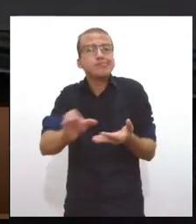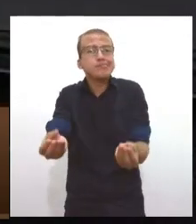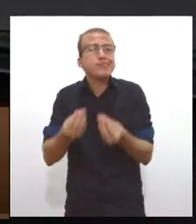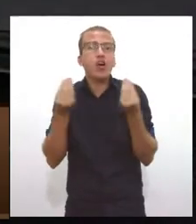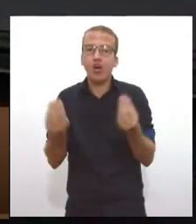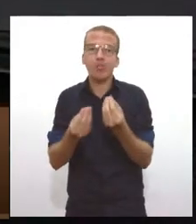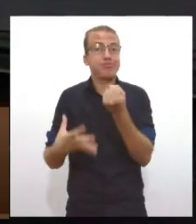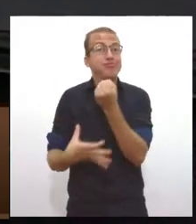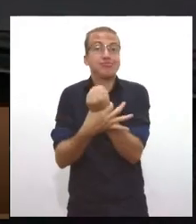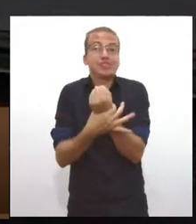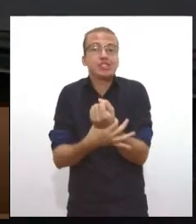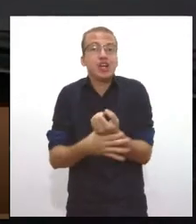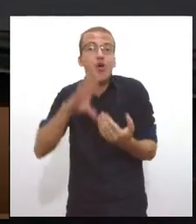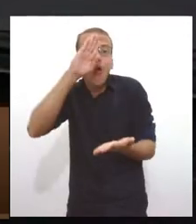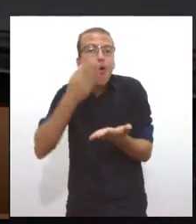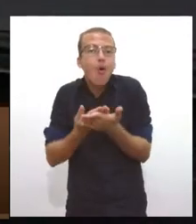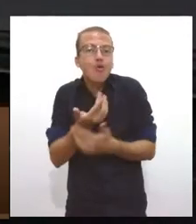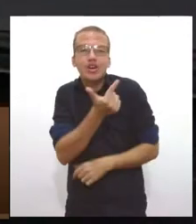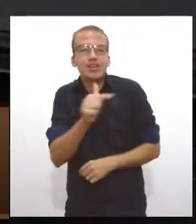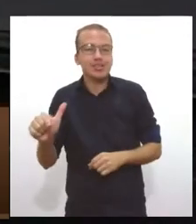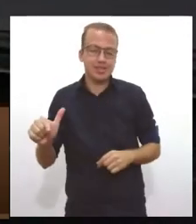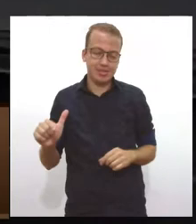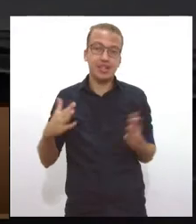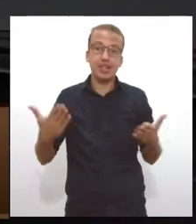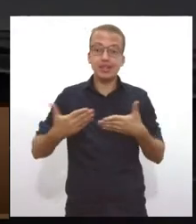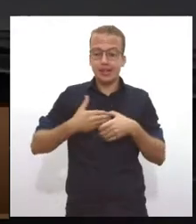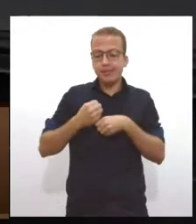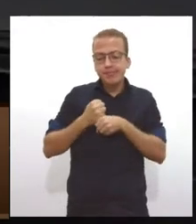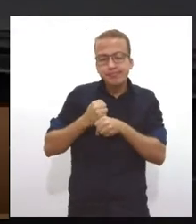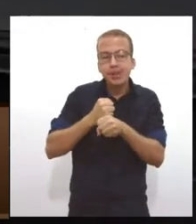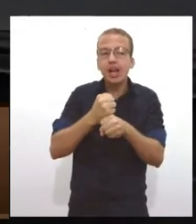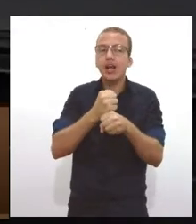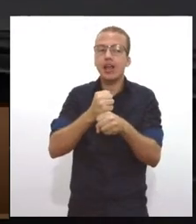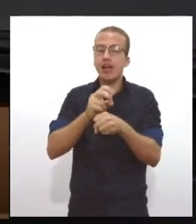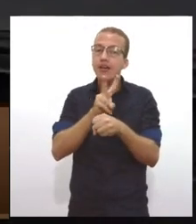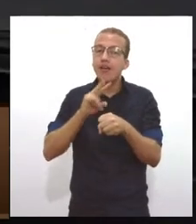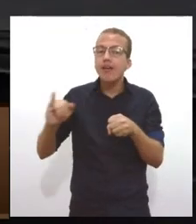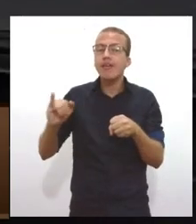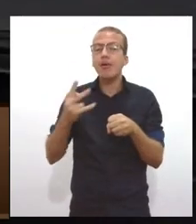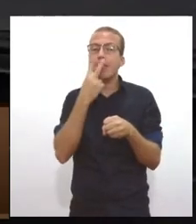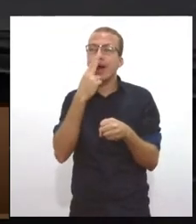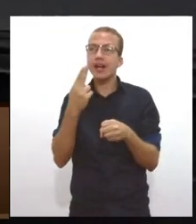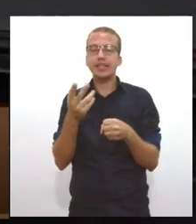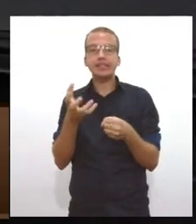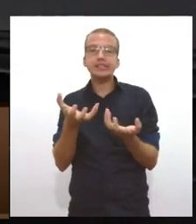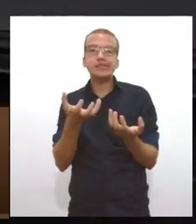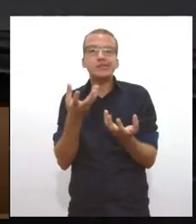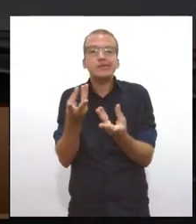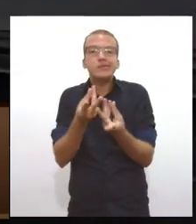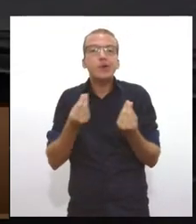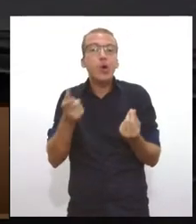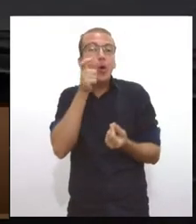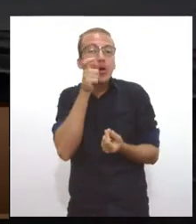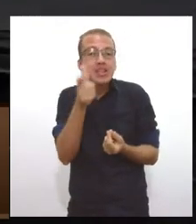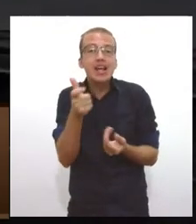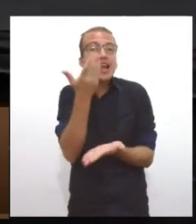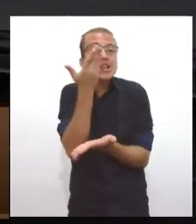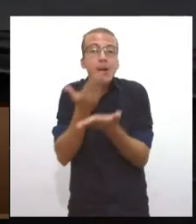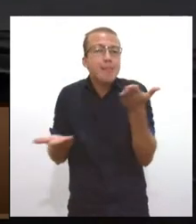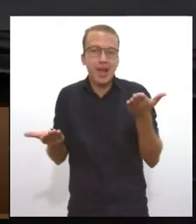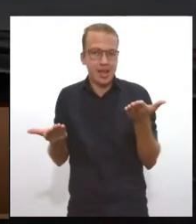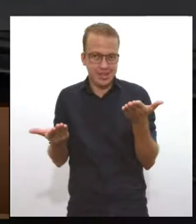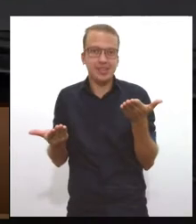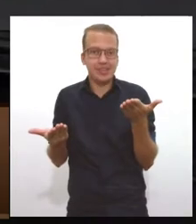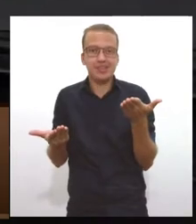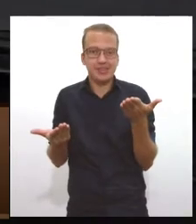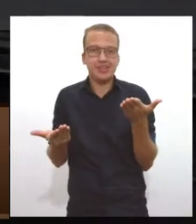longo do tempo, isso vai criando uma resistência de determinados setores para se produzir riqueza.